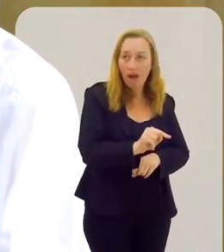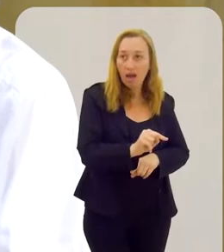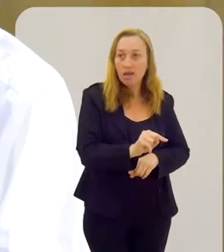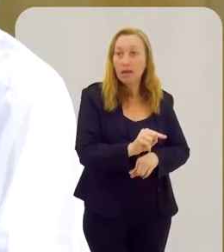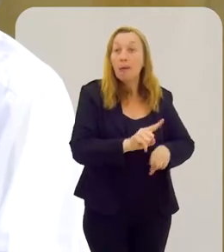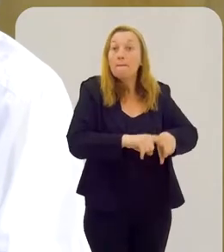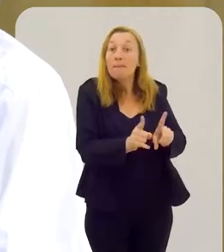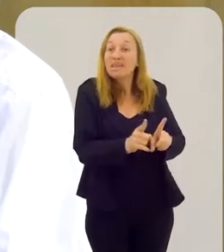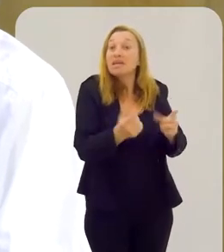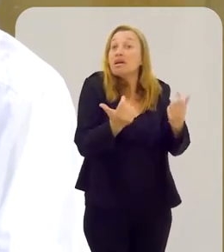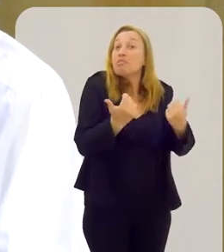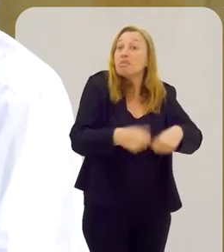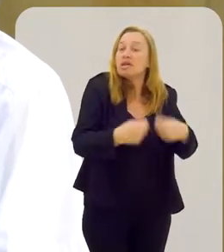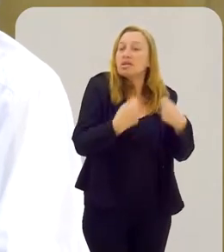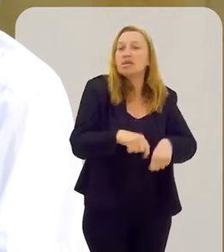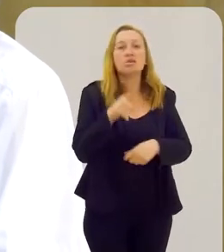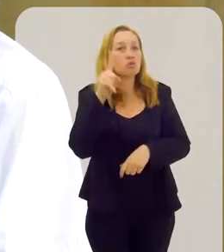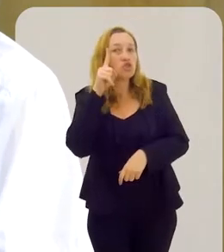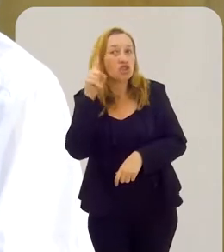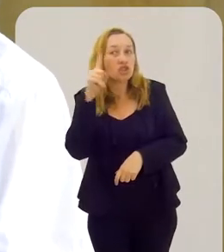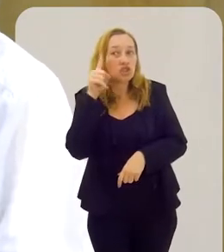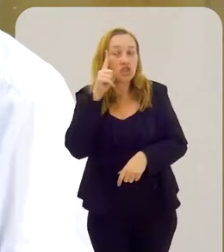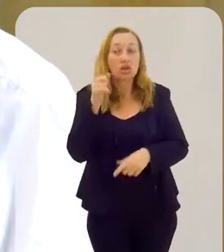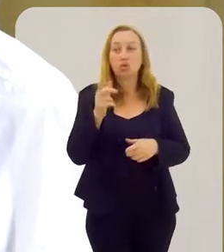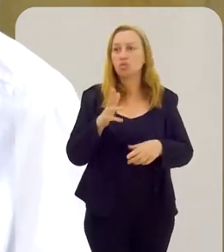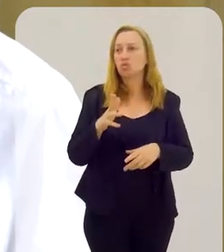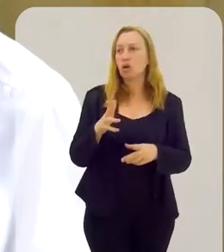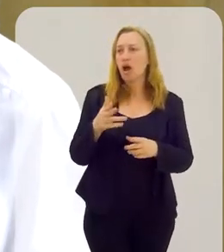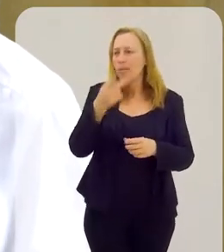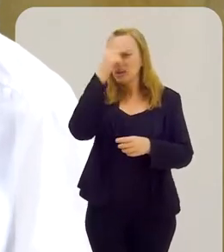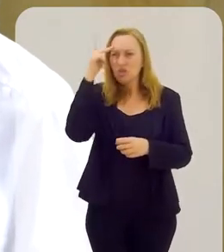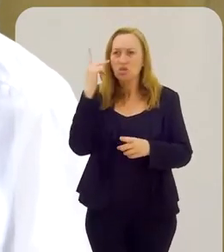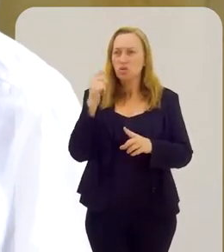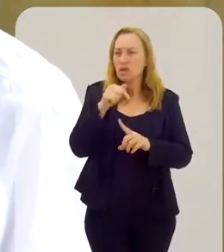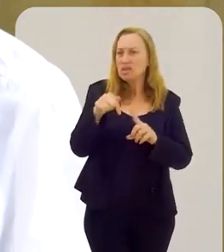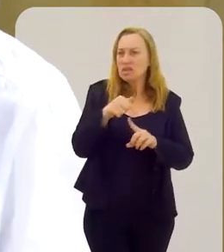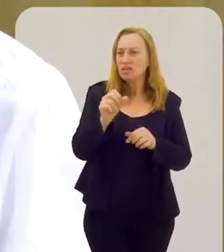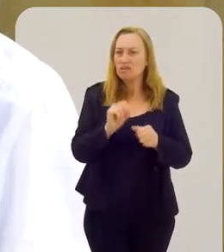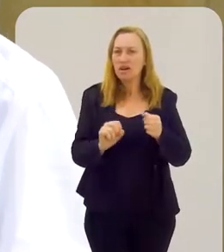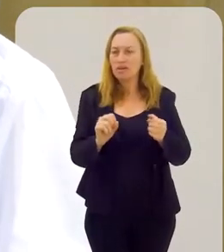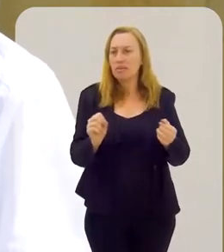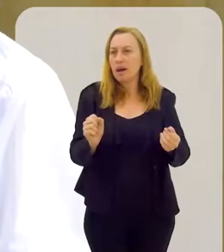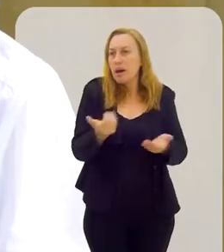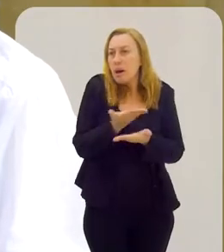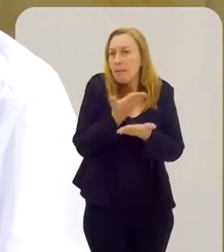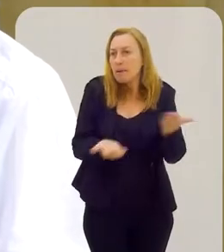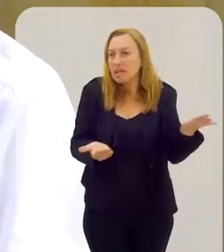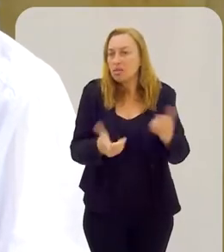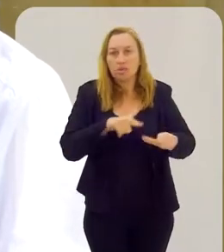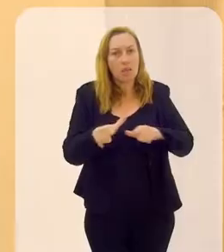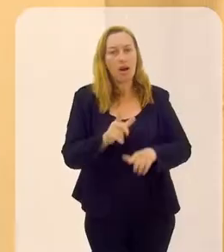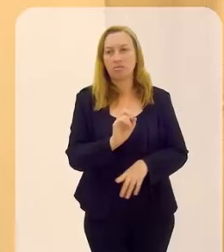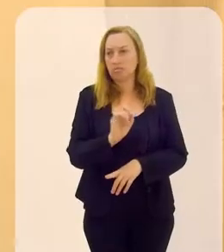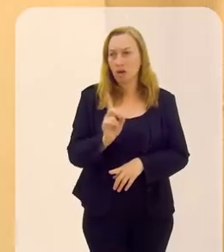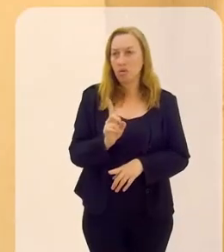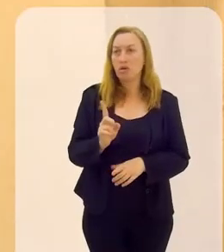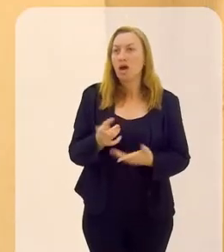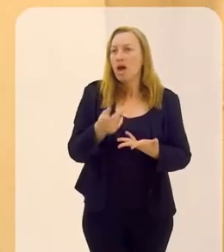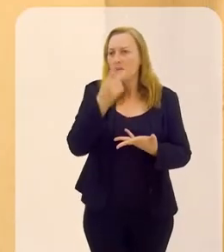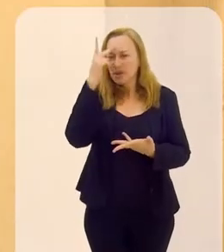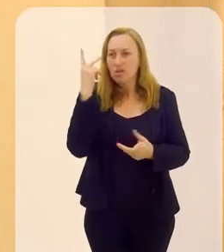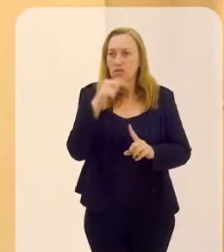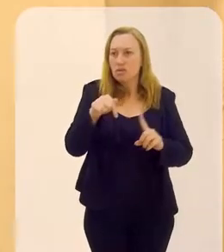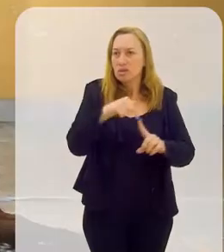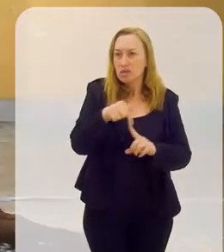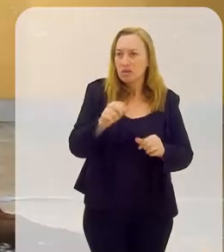santo, mas ela precisa do seu dia a dia, porque ninguém faz santo para perder o emprego. Ninguém